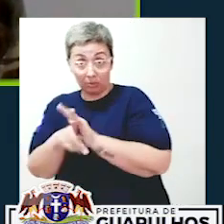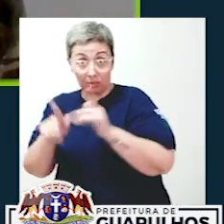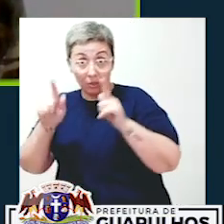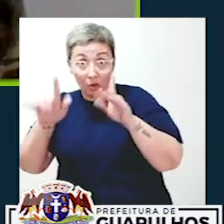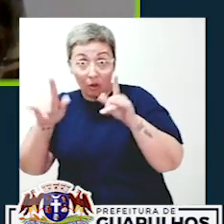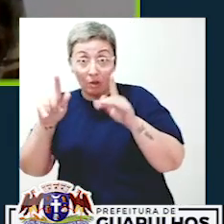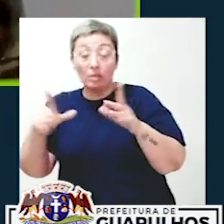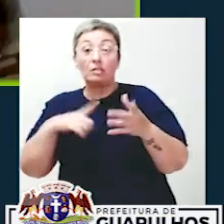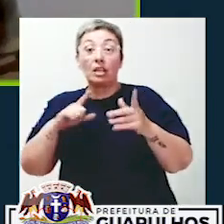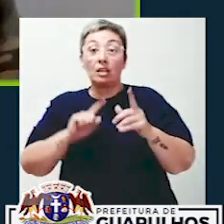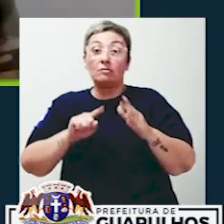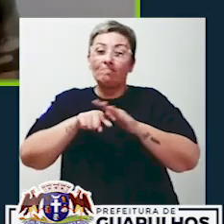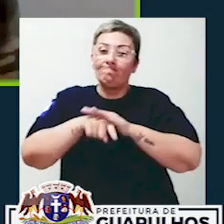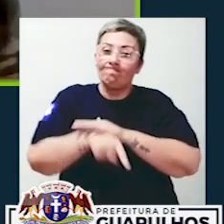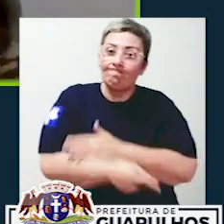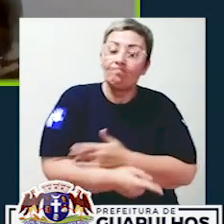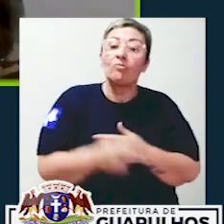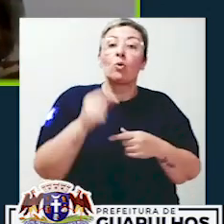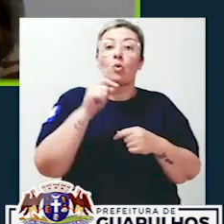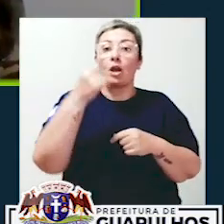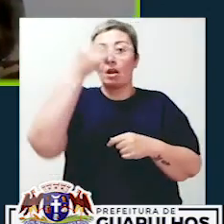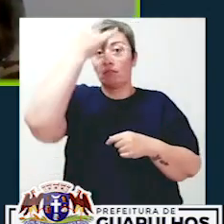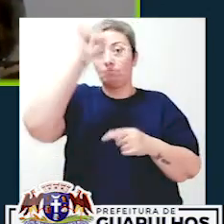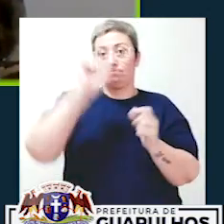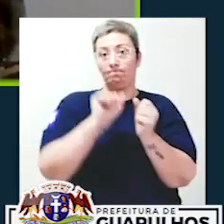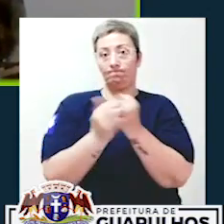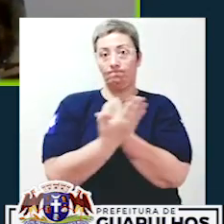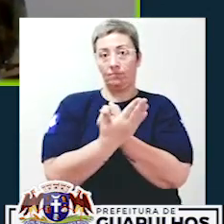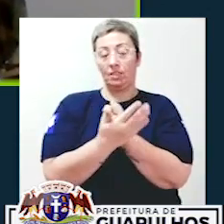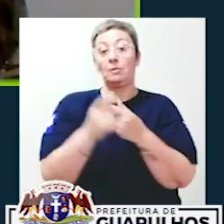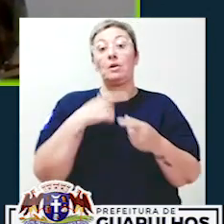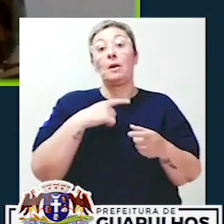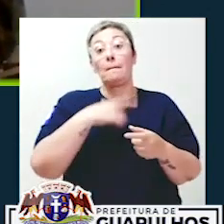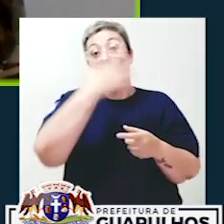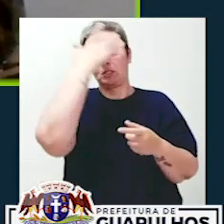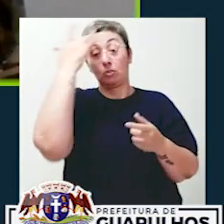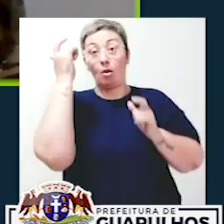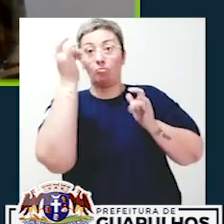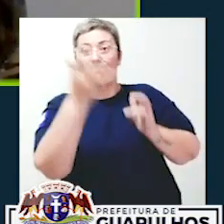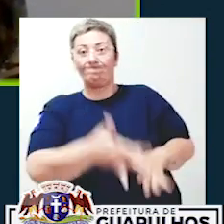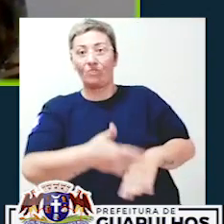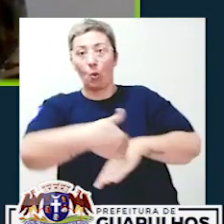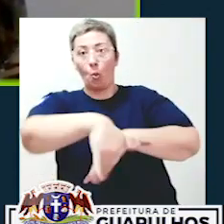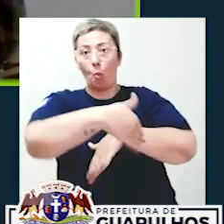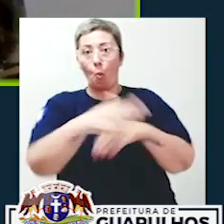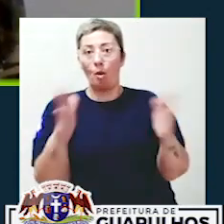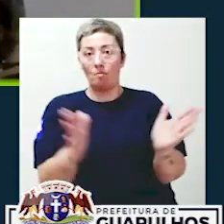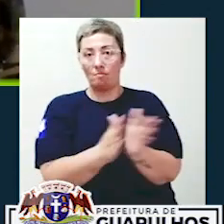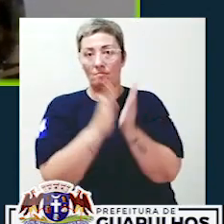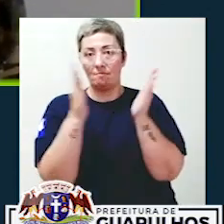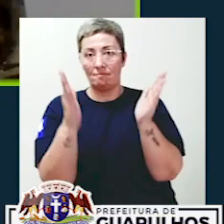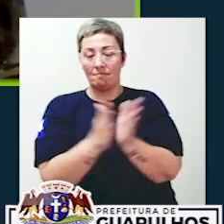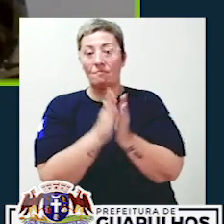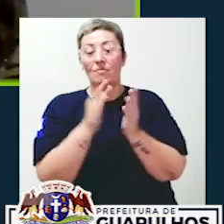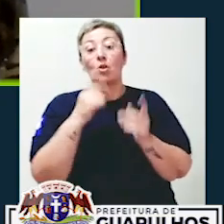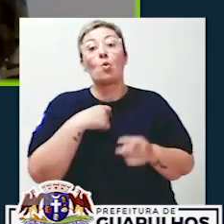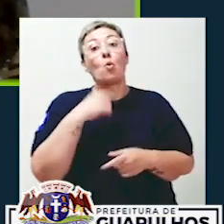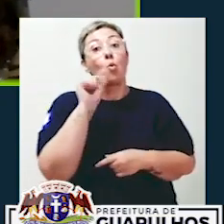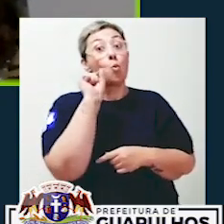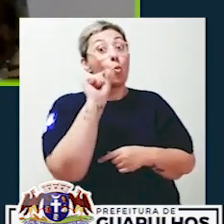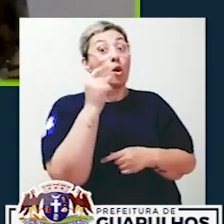de Guarulhos, tem sido intensificada a prevenção ao coronavírus junto à população em situação de rua.